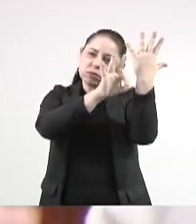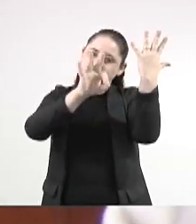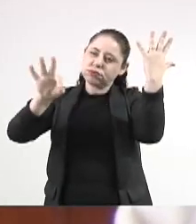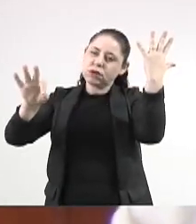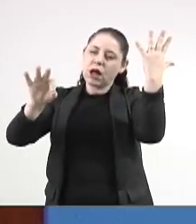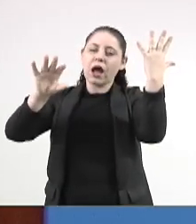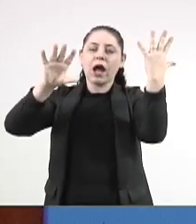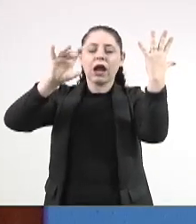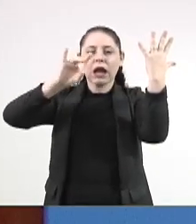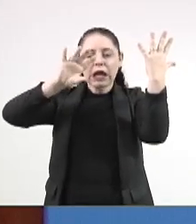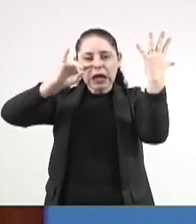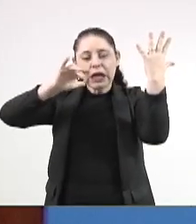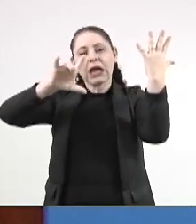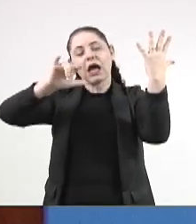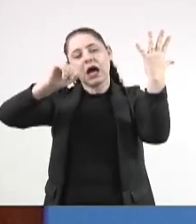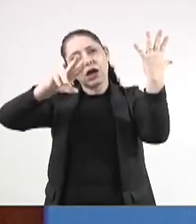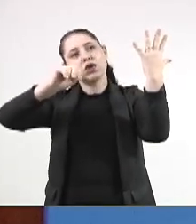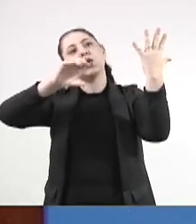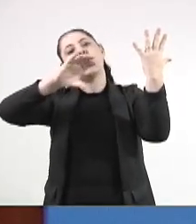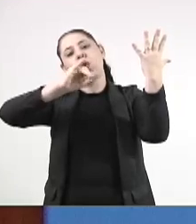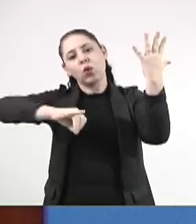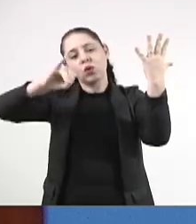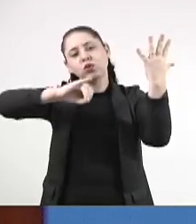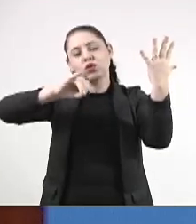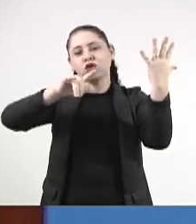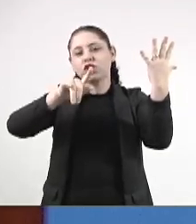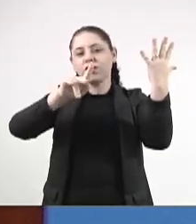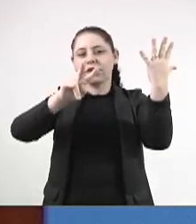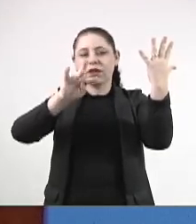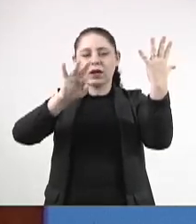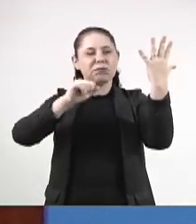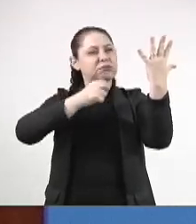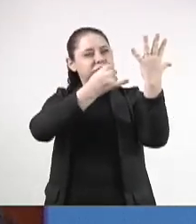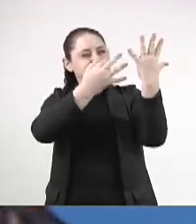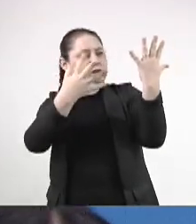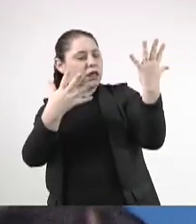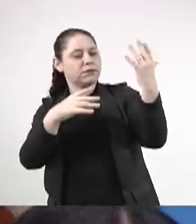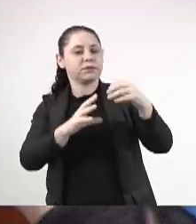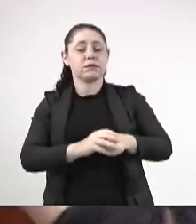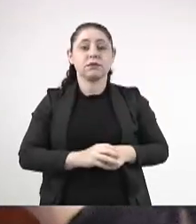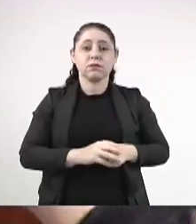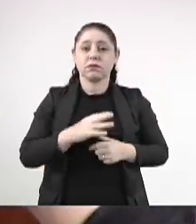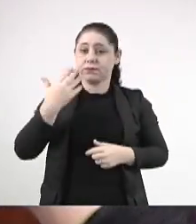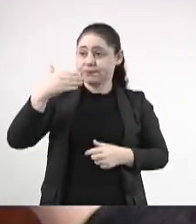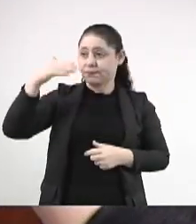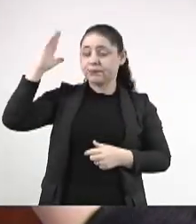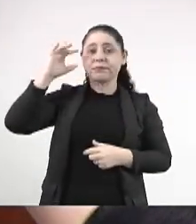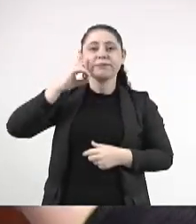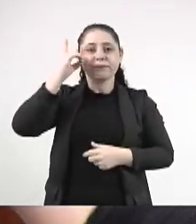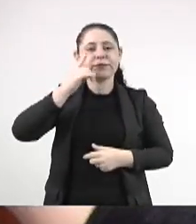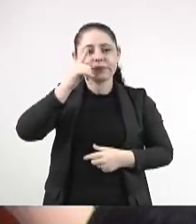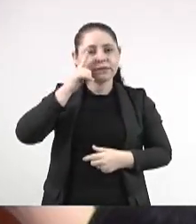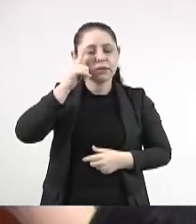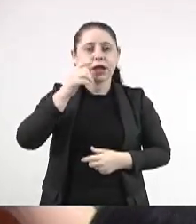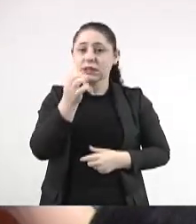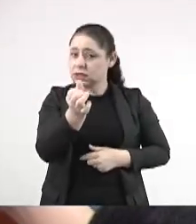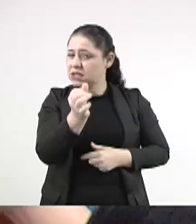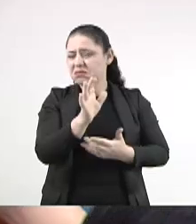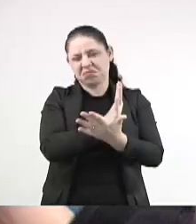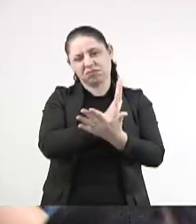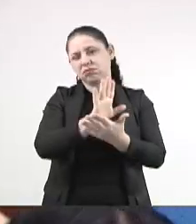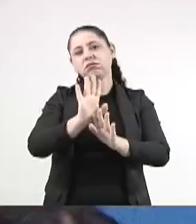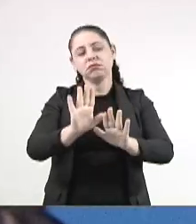Claro, da Oi, da GVT, um nome que eu nem sei. Até um tempo atrás, deputada Gleice, era meia dúzia de